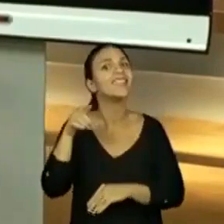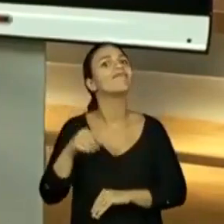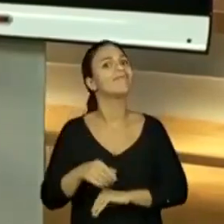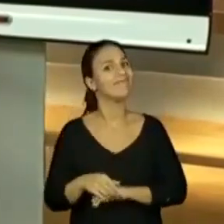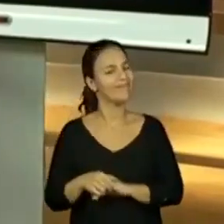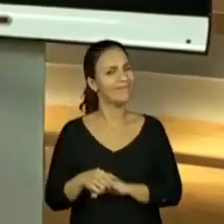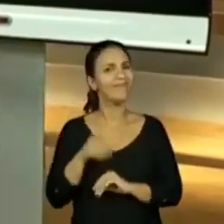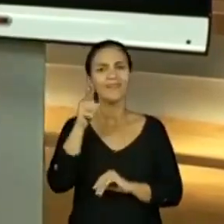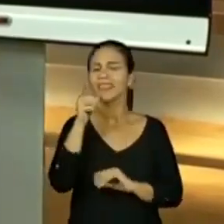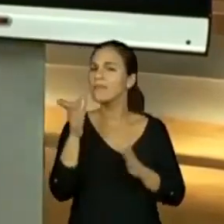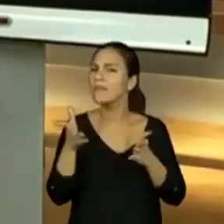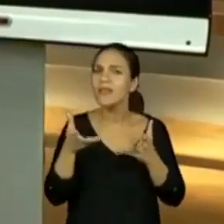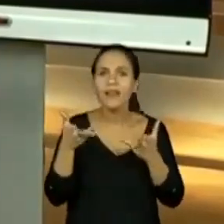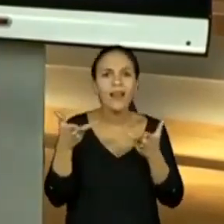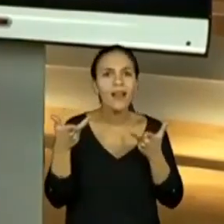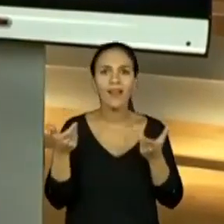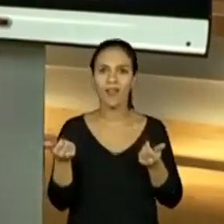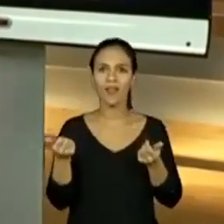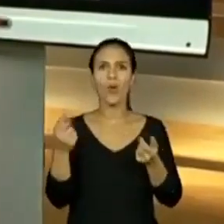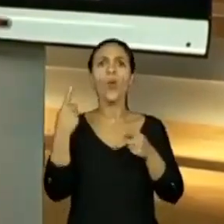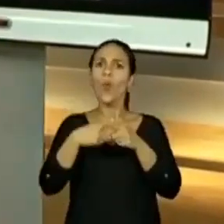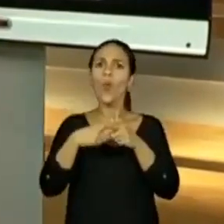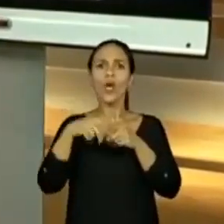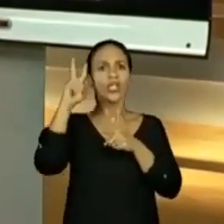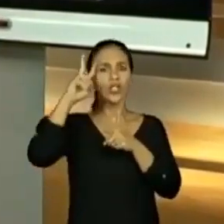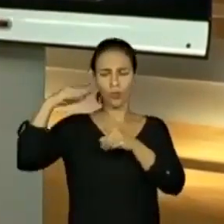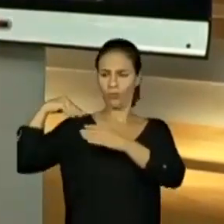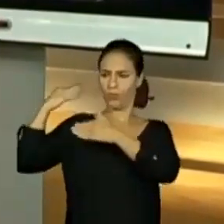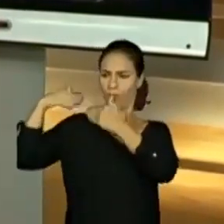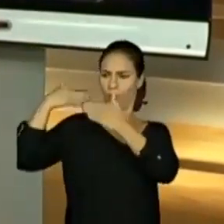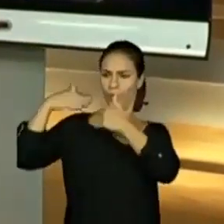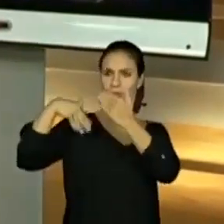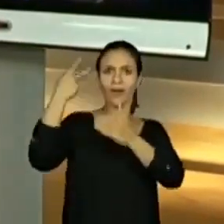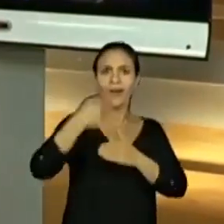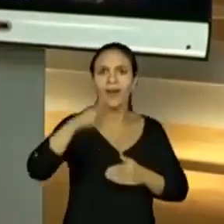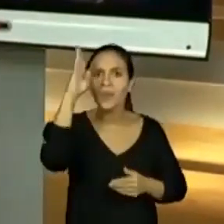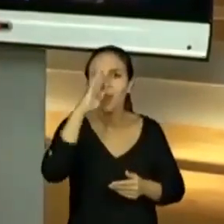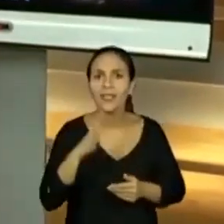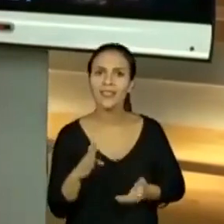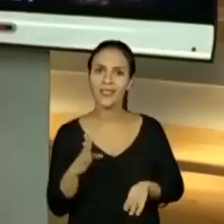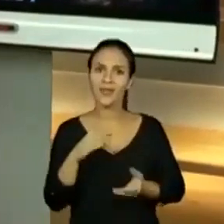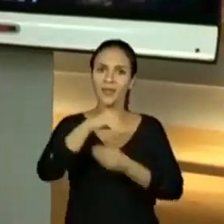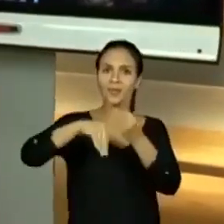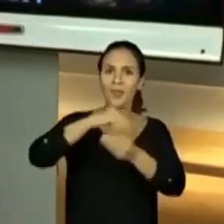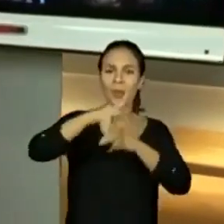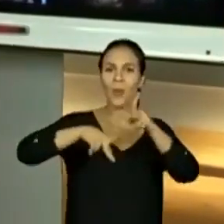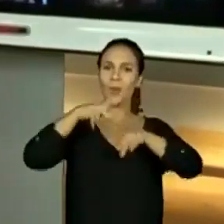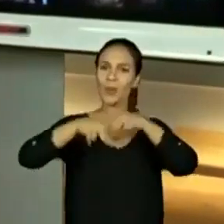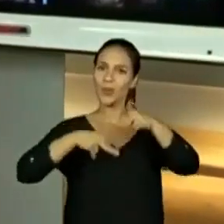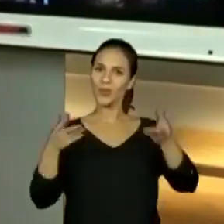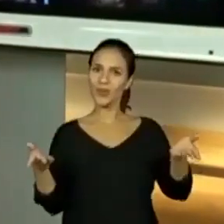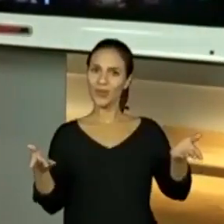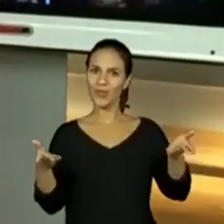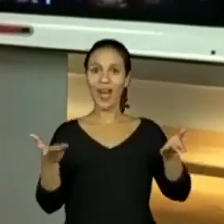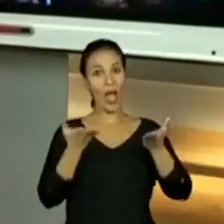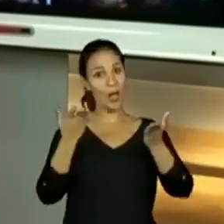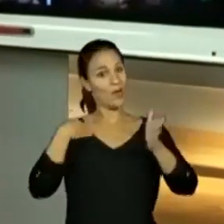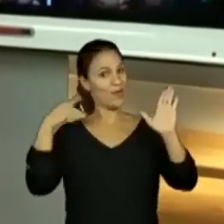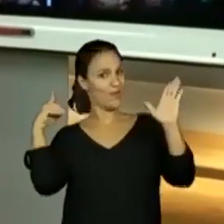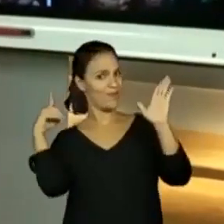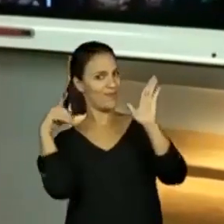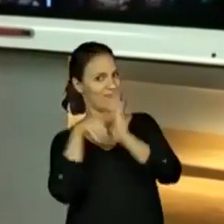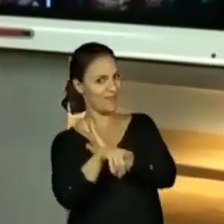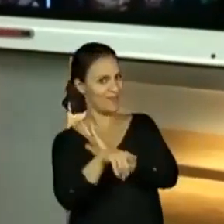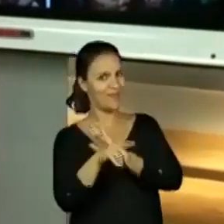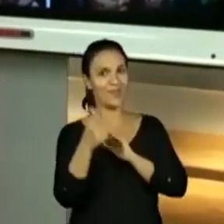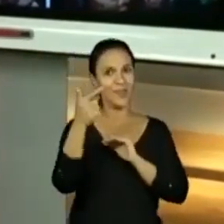Isso é maravilhoso. Resultado de nossa história. Resultado de nossa história. Vamos fazer aquela pergunta agora que eu